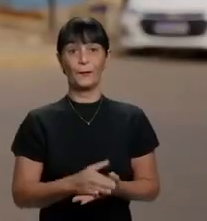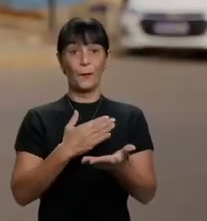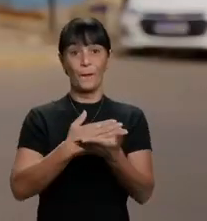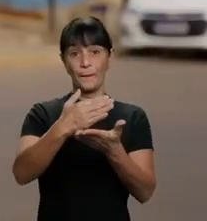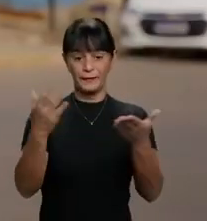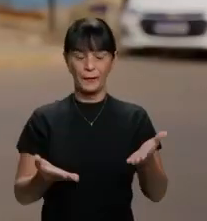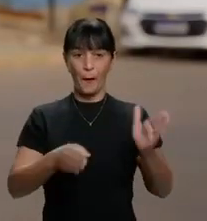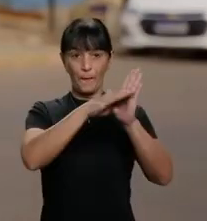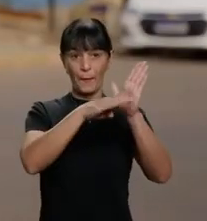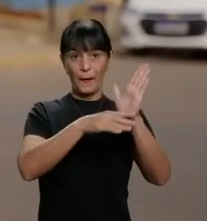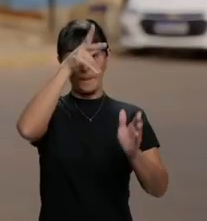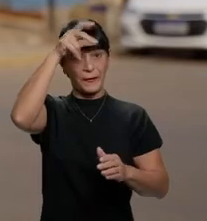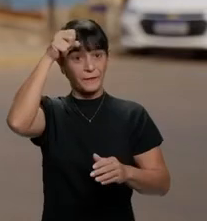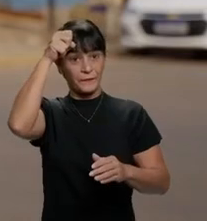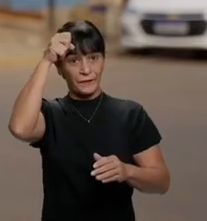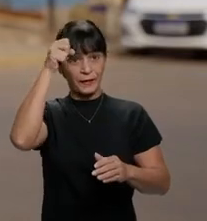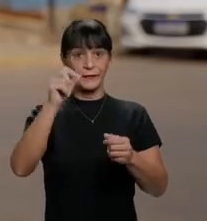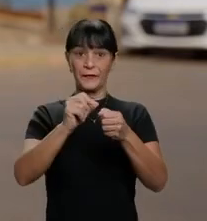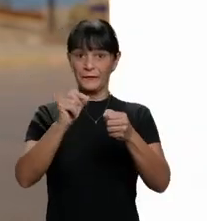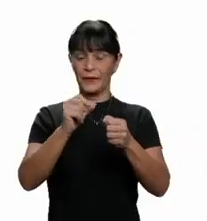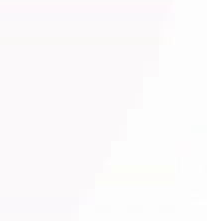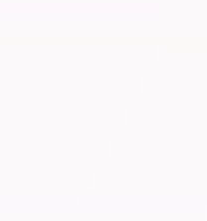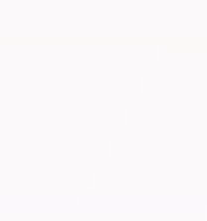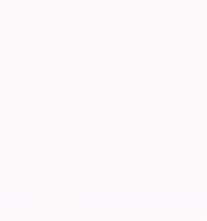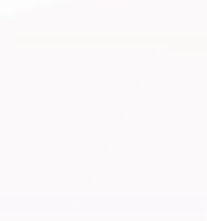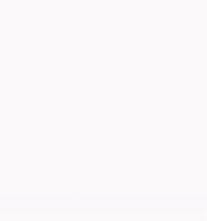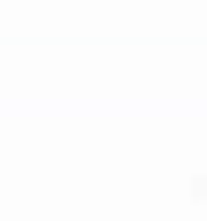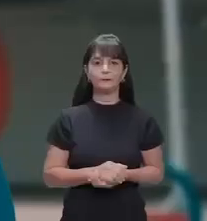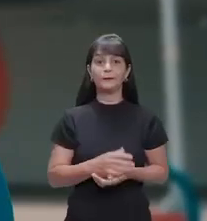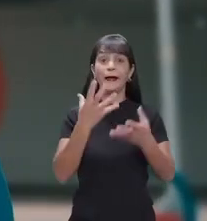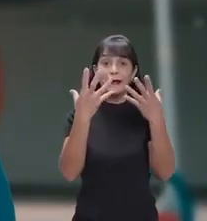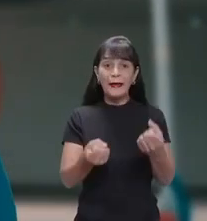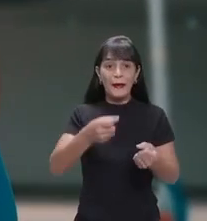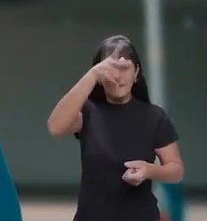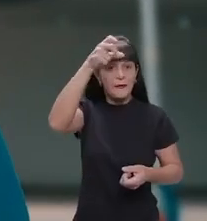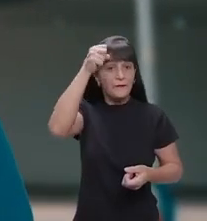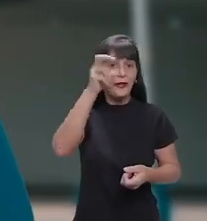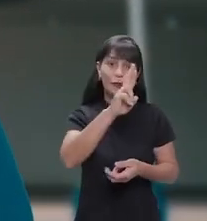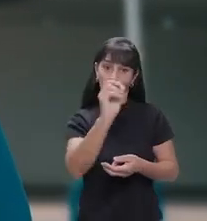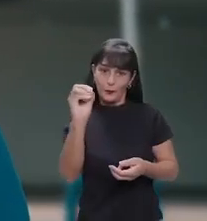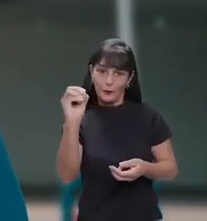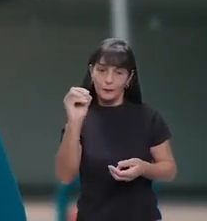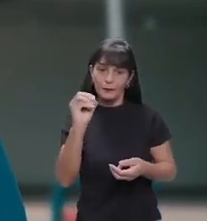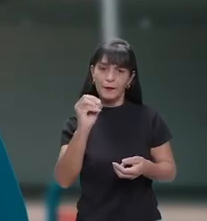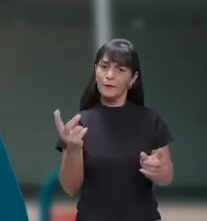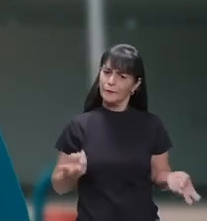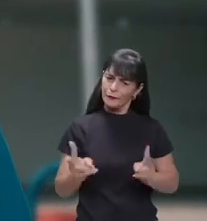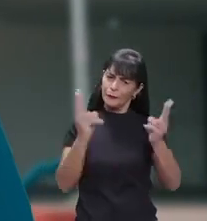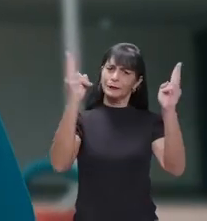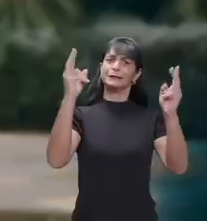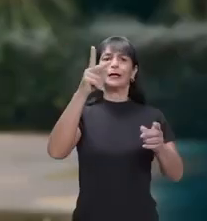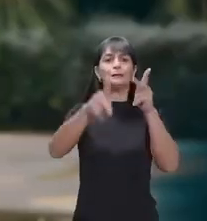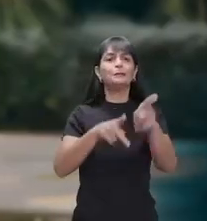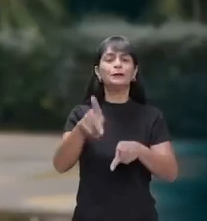Começa agora o programa do prefeito que é um fazedor de obras. Quero ser prefeito de Rondonópolis para valorizar o servidor